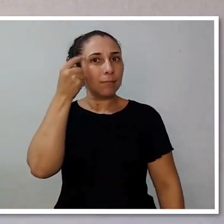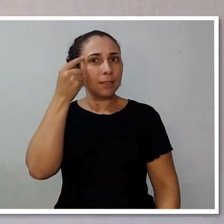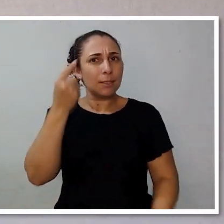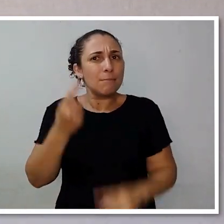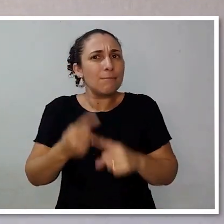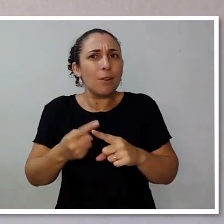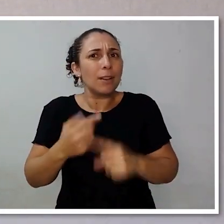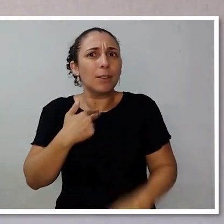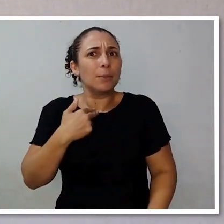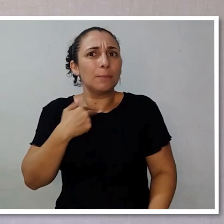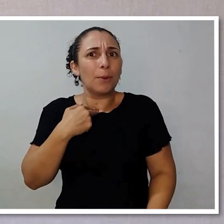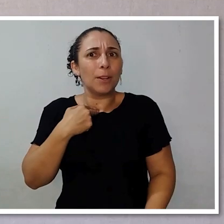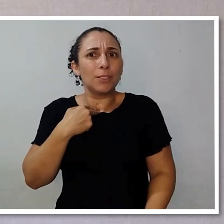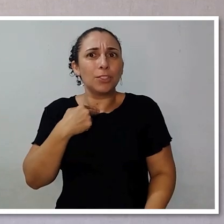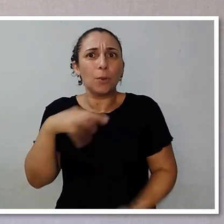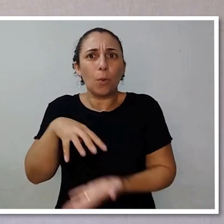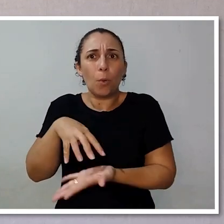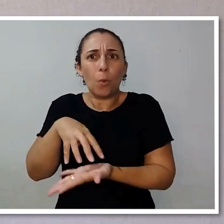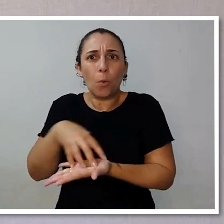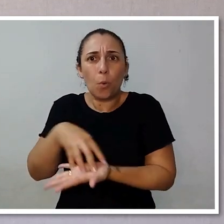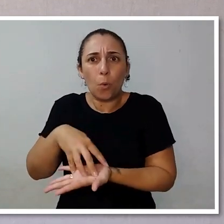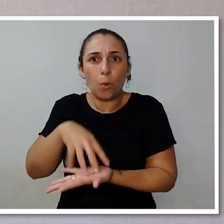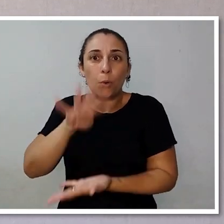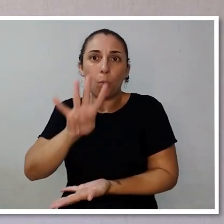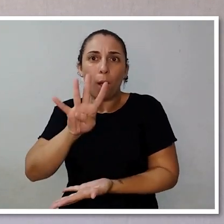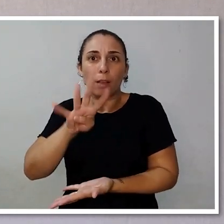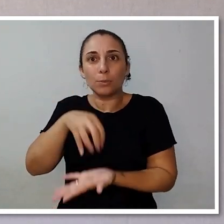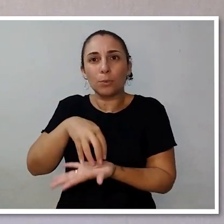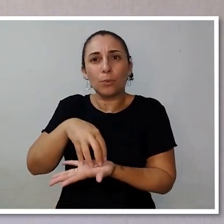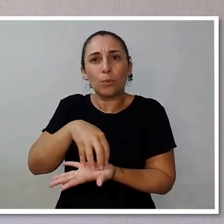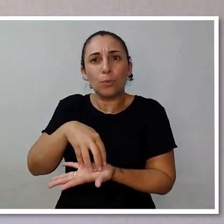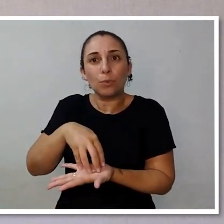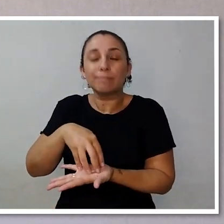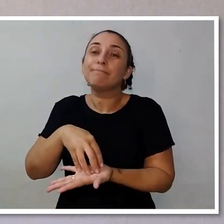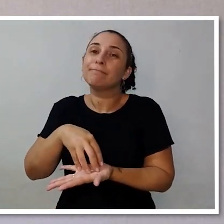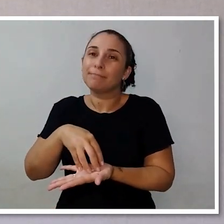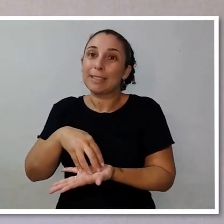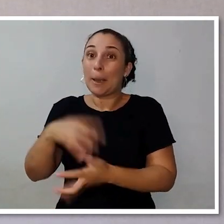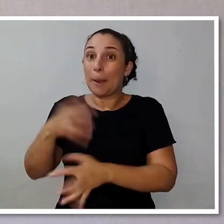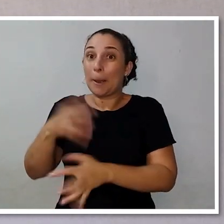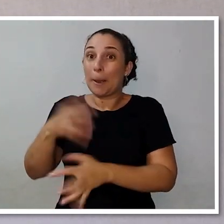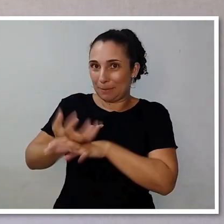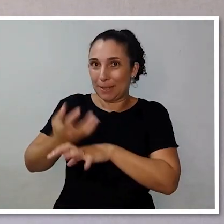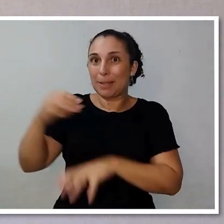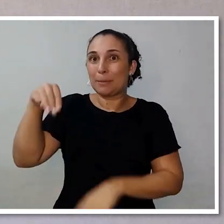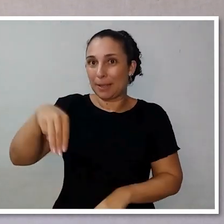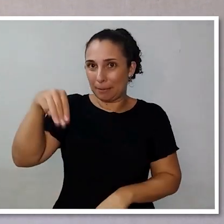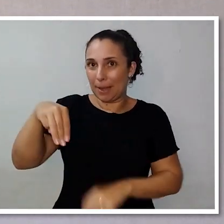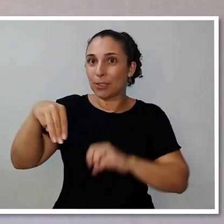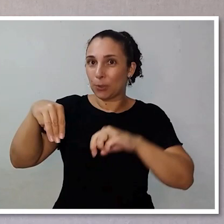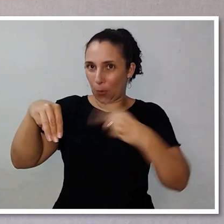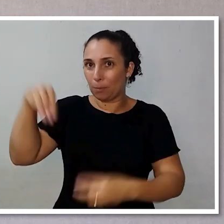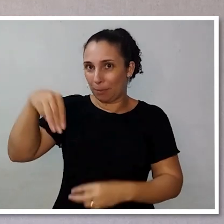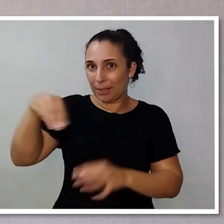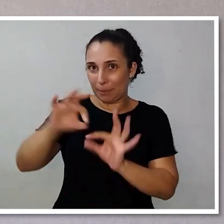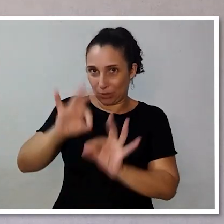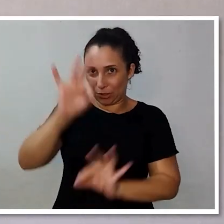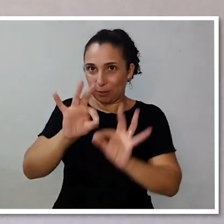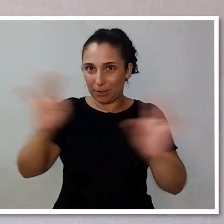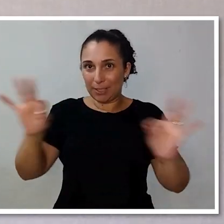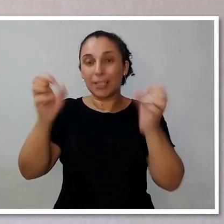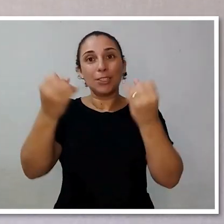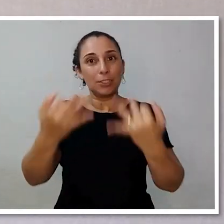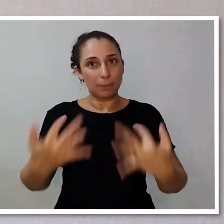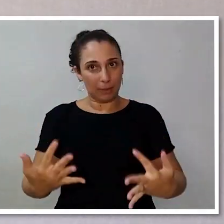você já se perguntou, por que não o equipamento com mais pernas, como por exemplo um quadripé? A resposta está na matemática. Ou para ser mais exato, a